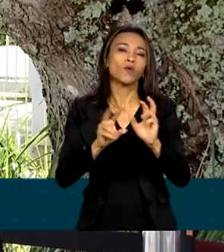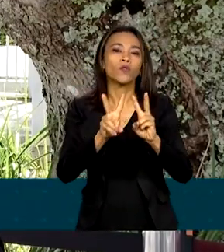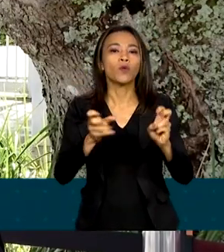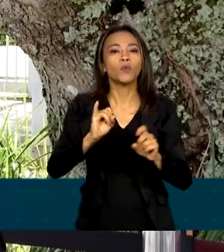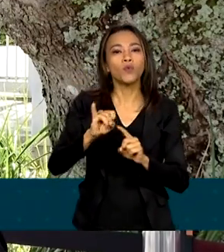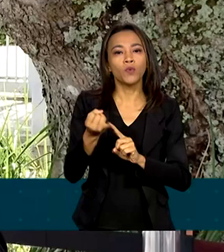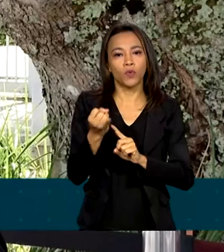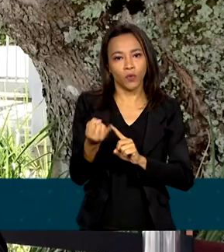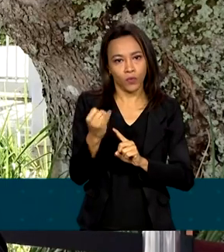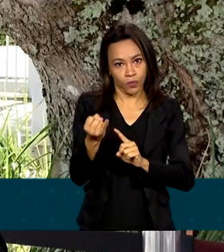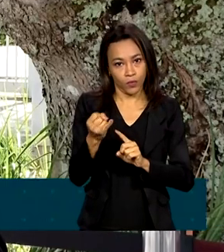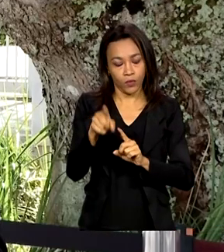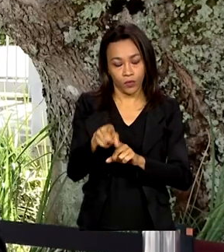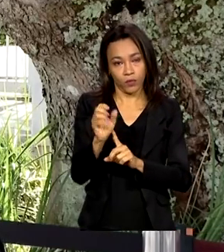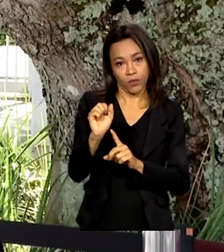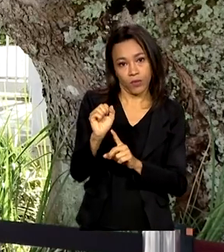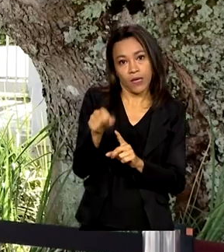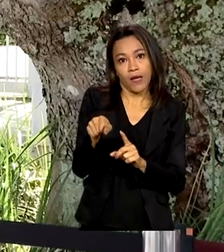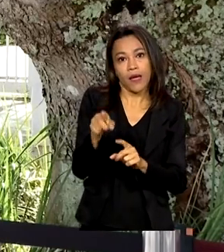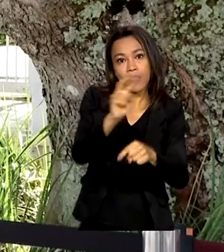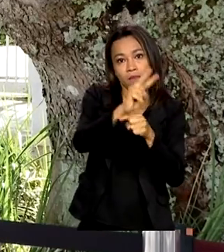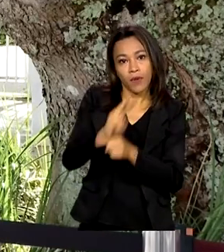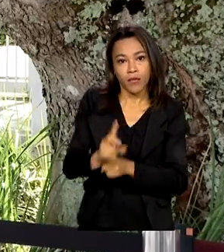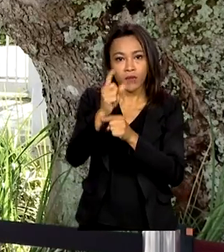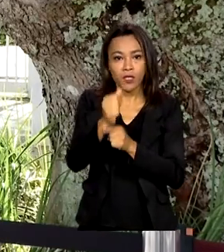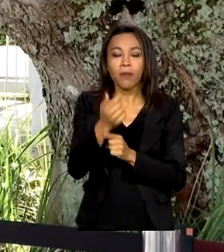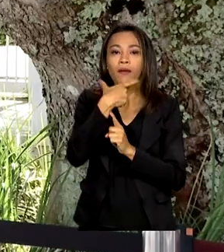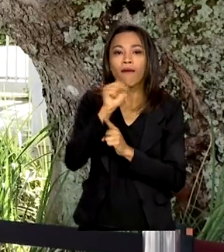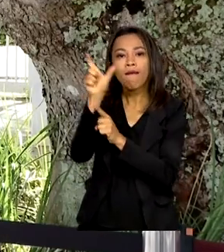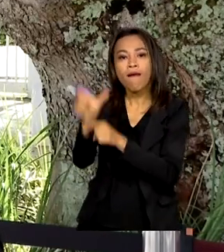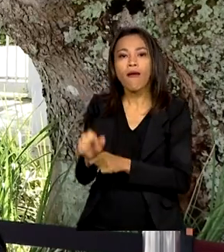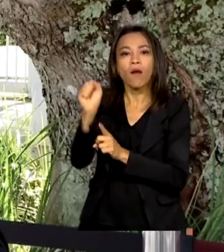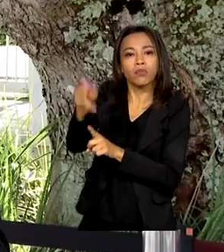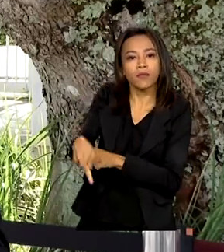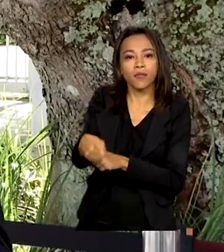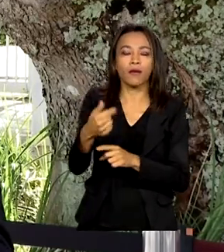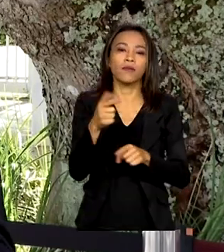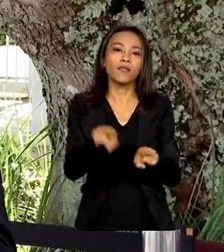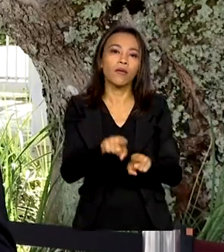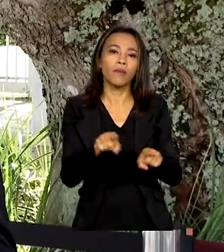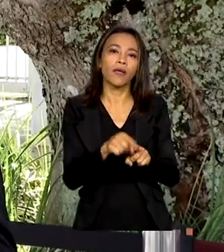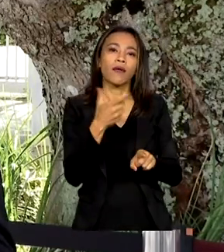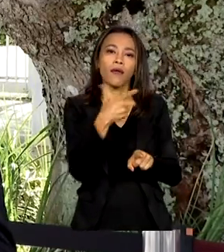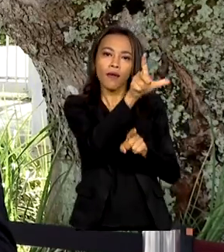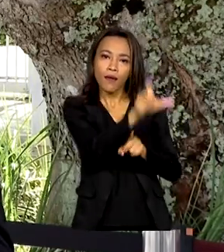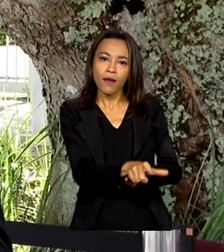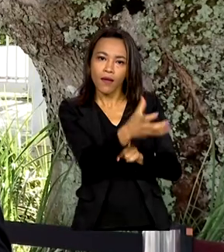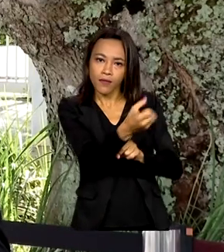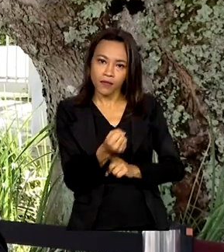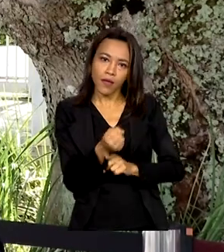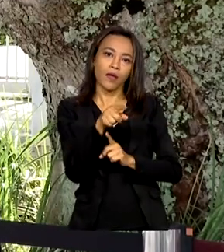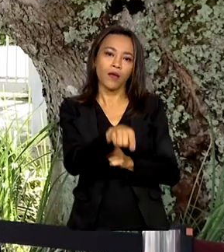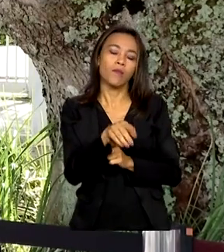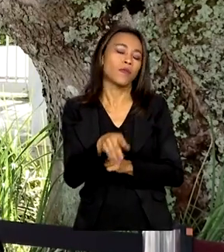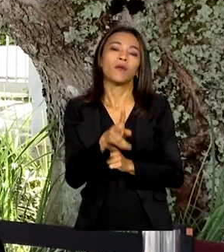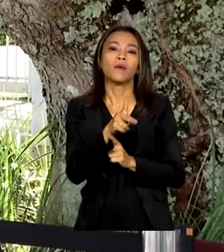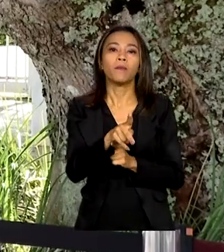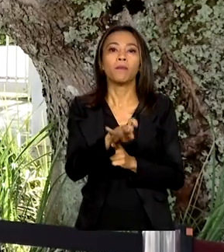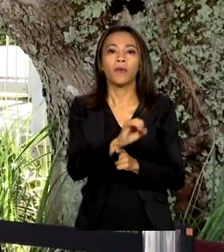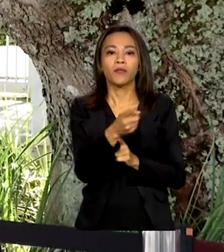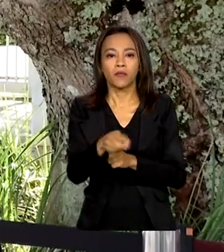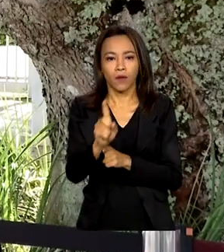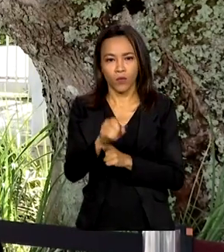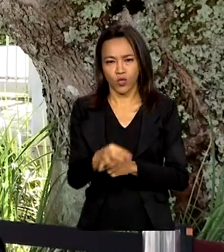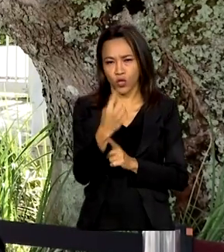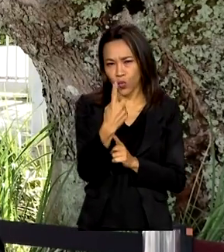para aposentados e pensionistas do INSS. A nova taxa será de 1,97 ao mês. O Banco do Brasil já